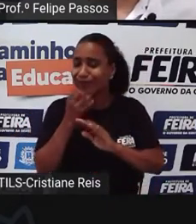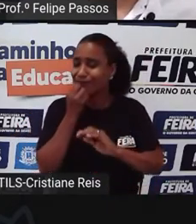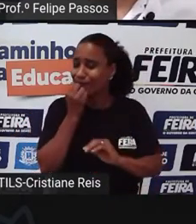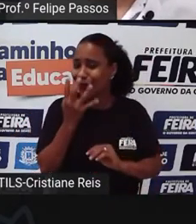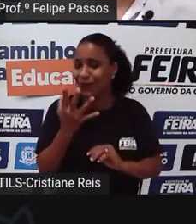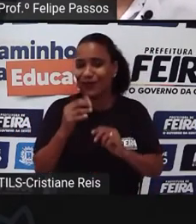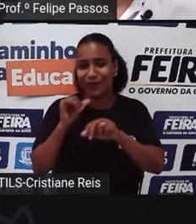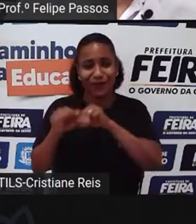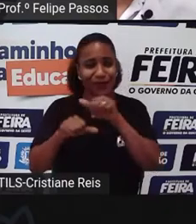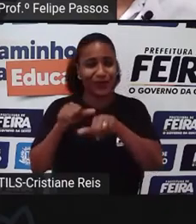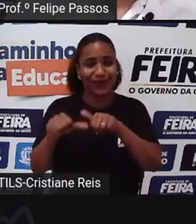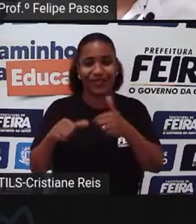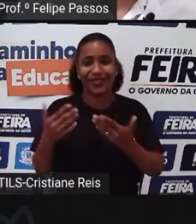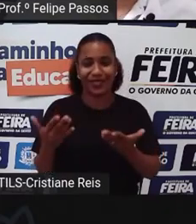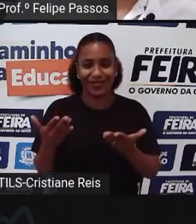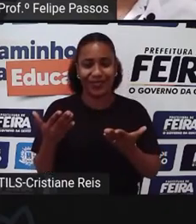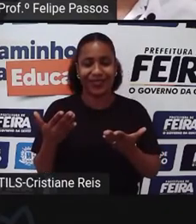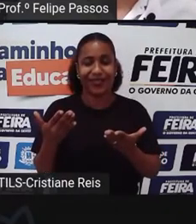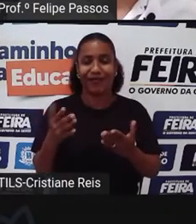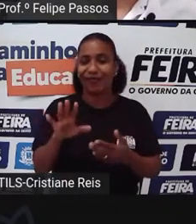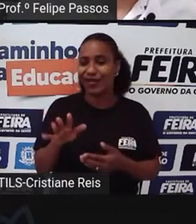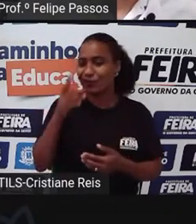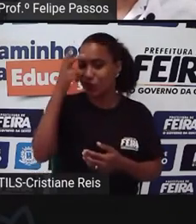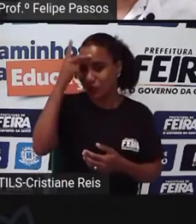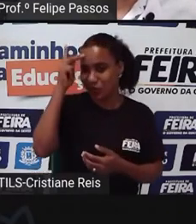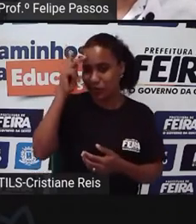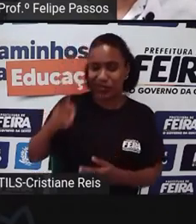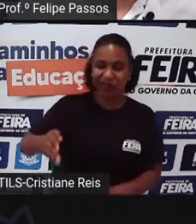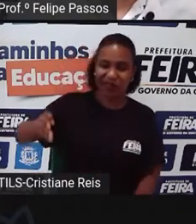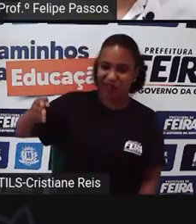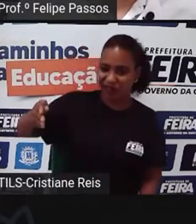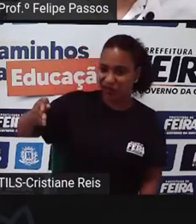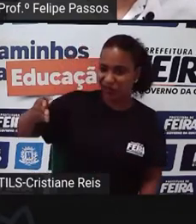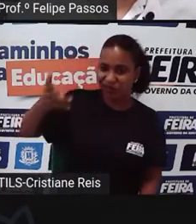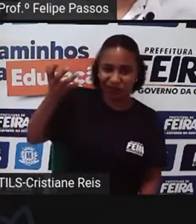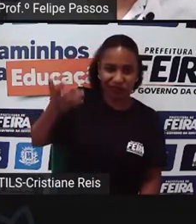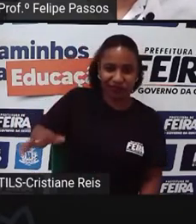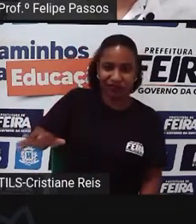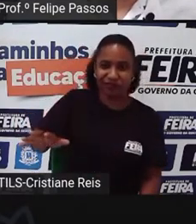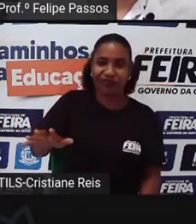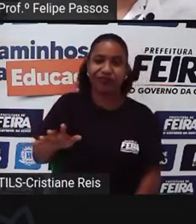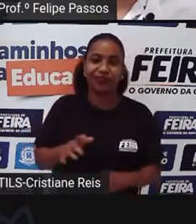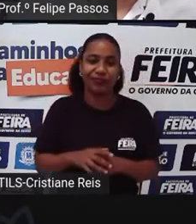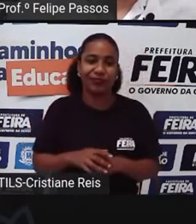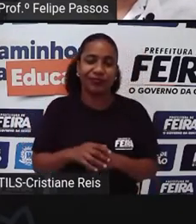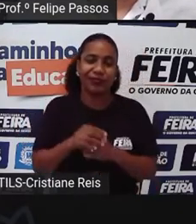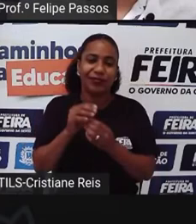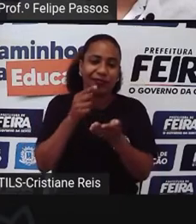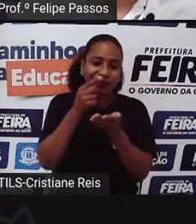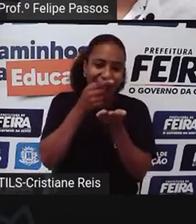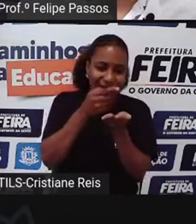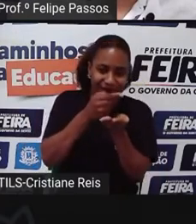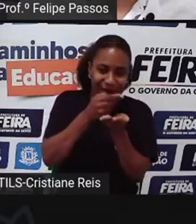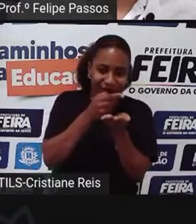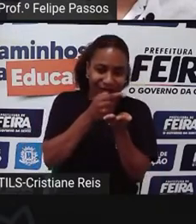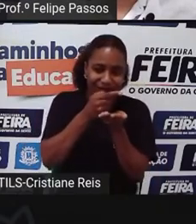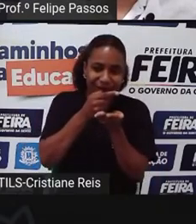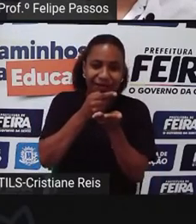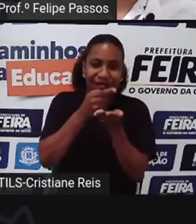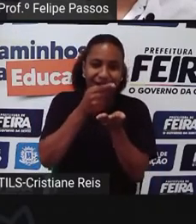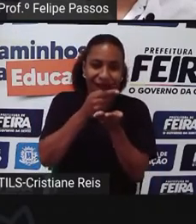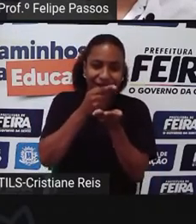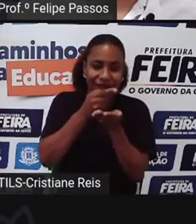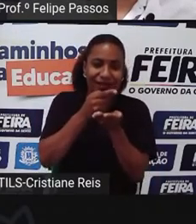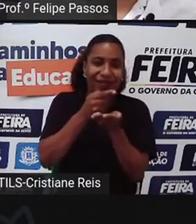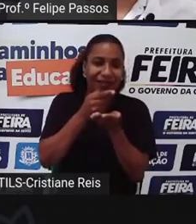Mas não são adultos A gente Aí às vezes Eles adotam O filhotinho Do vira-lata O